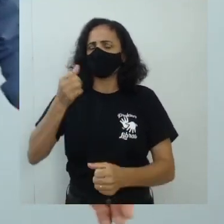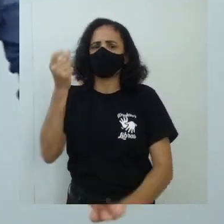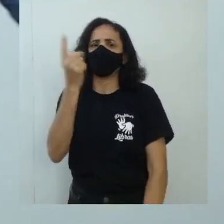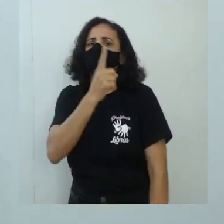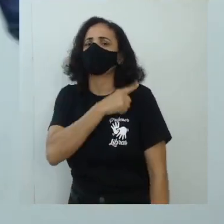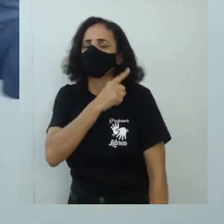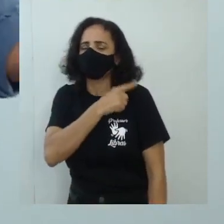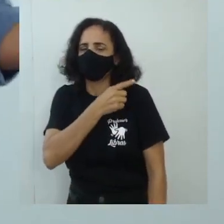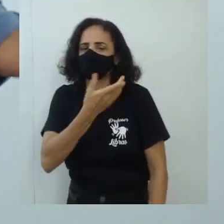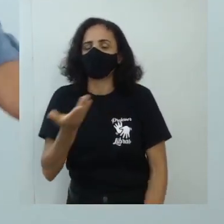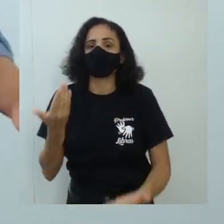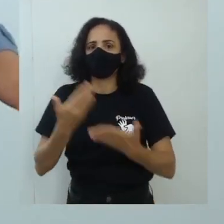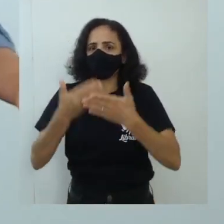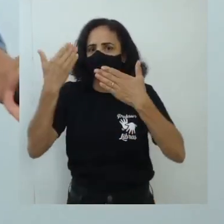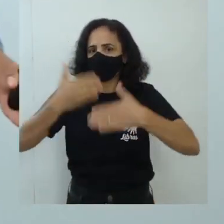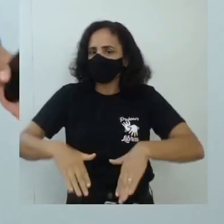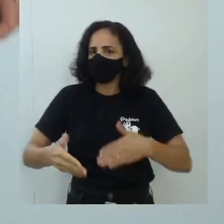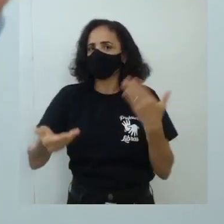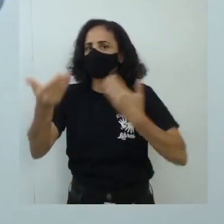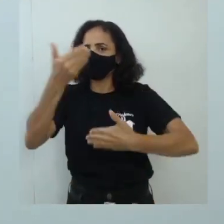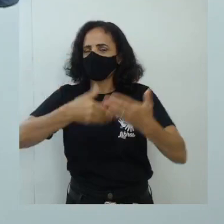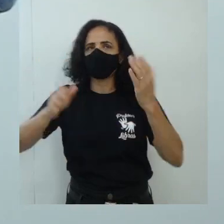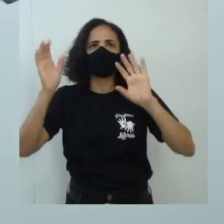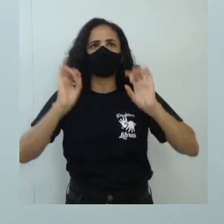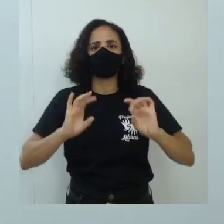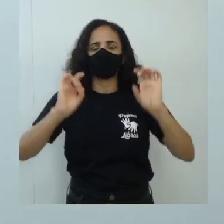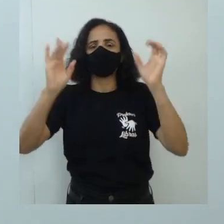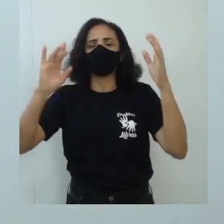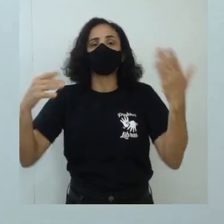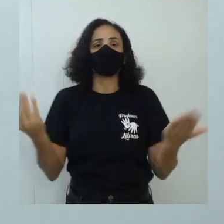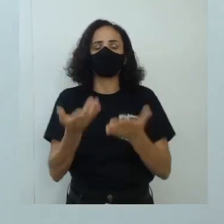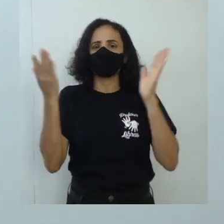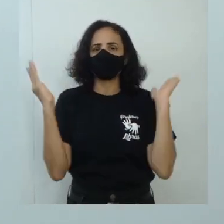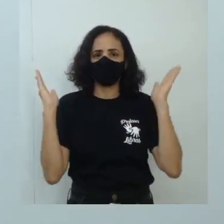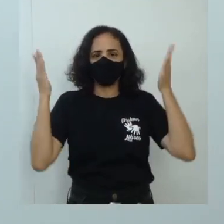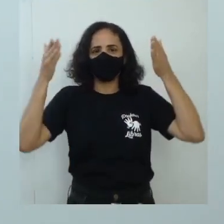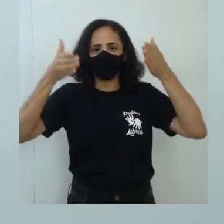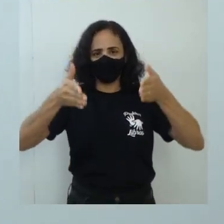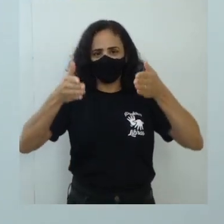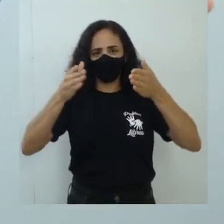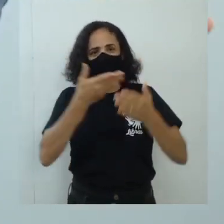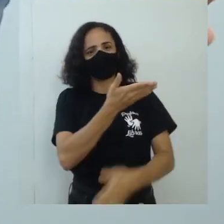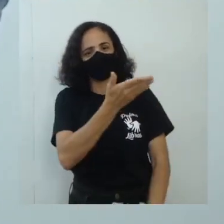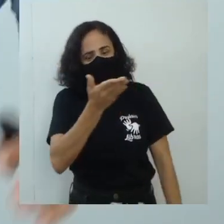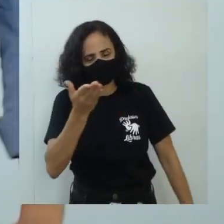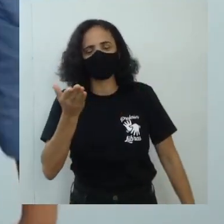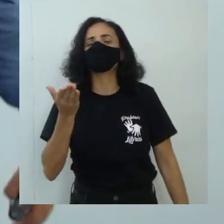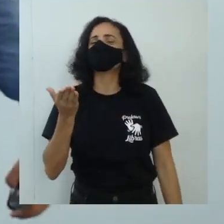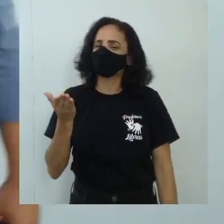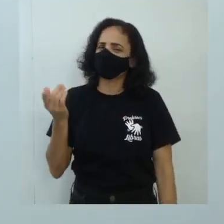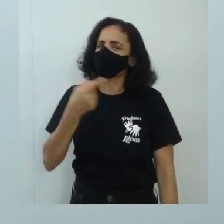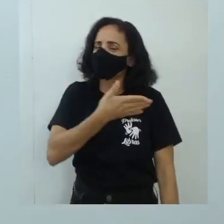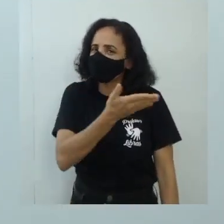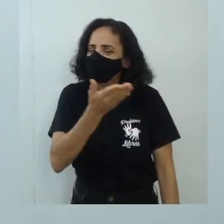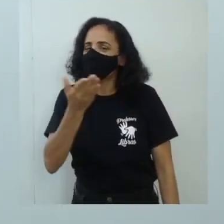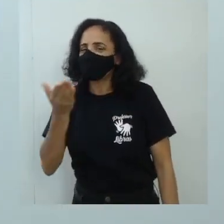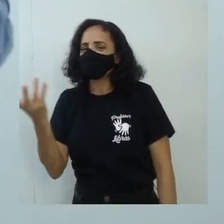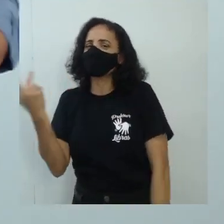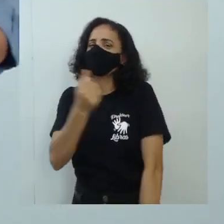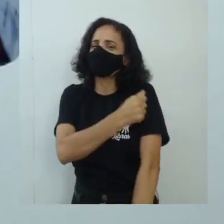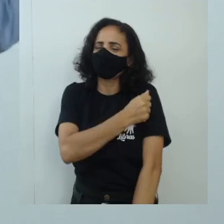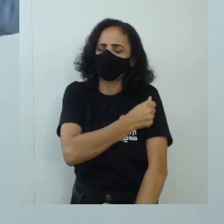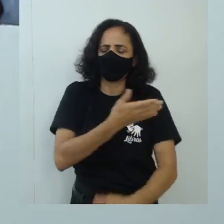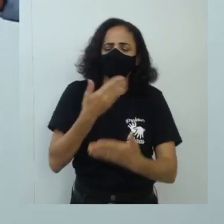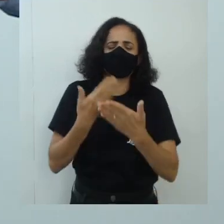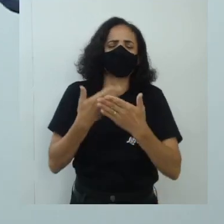que vai fazer essa prova especial, hoje a nossa atenção é voltada para você, você que está aí nos